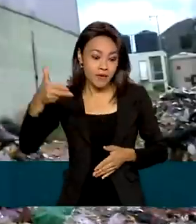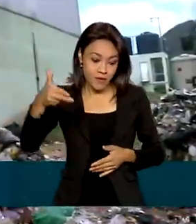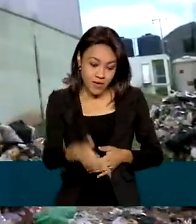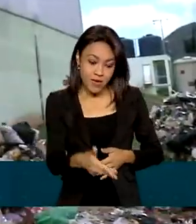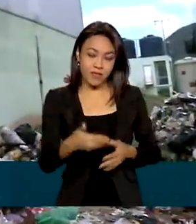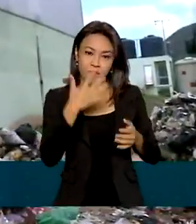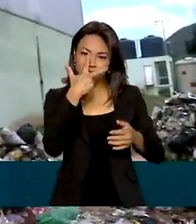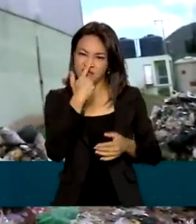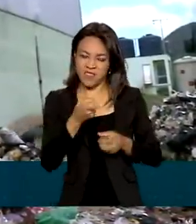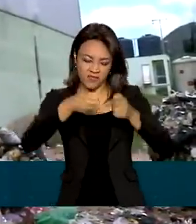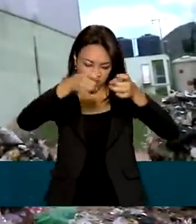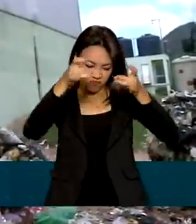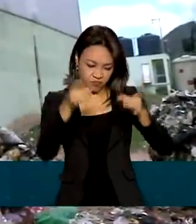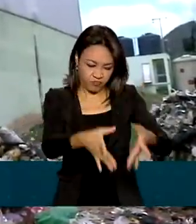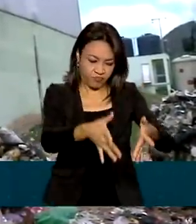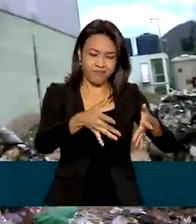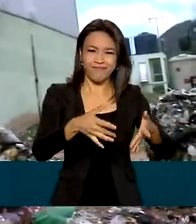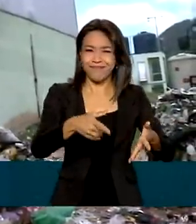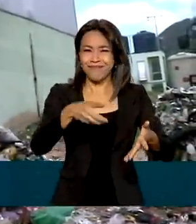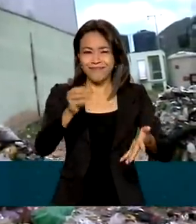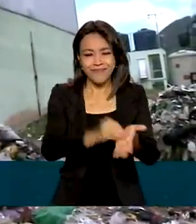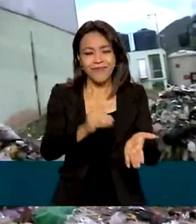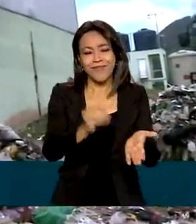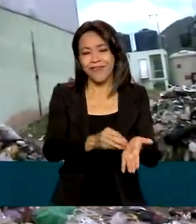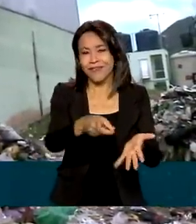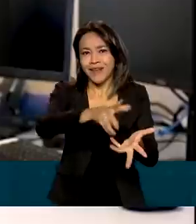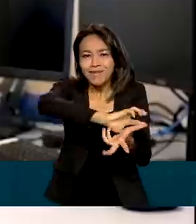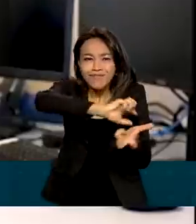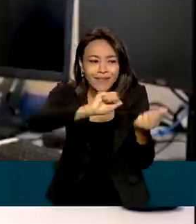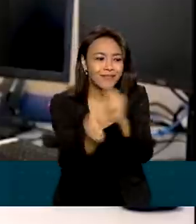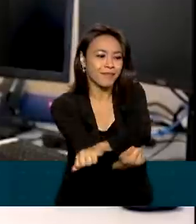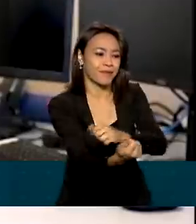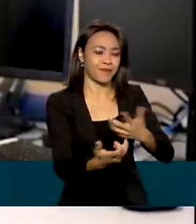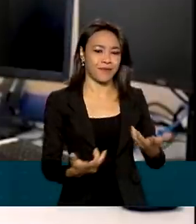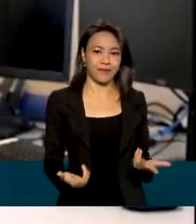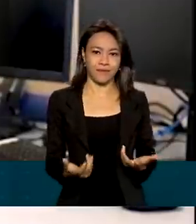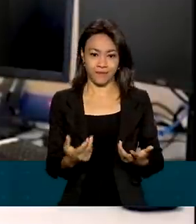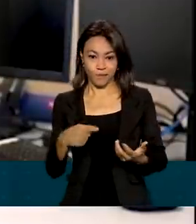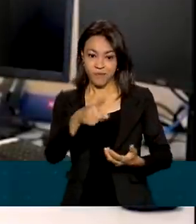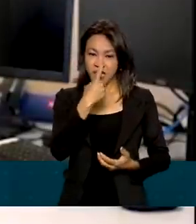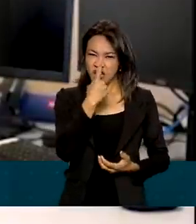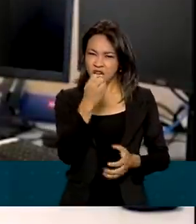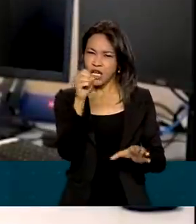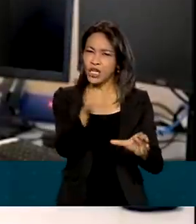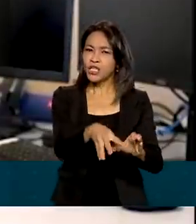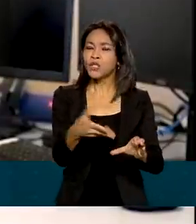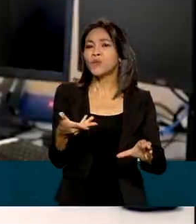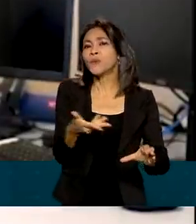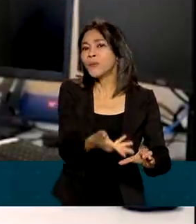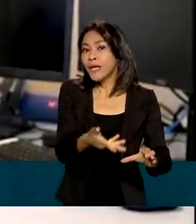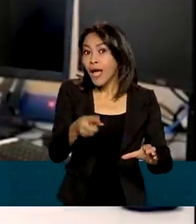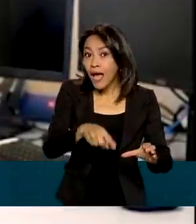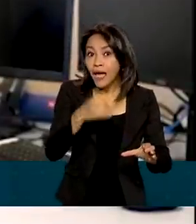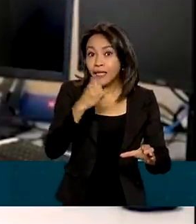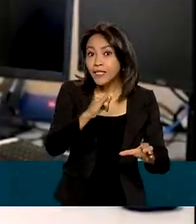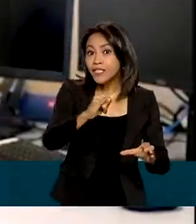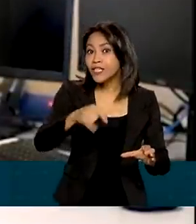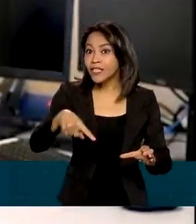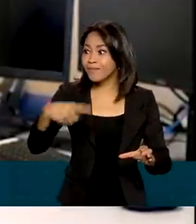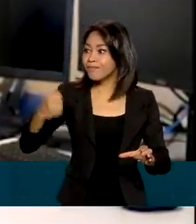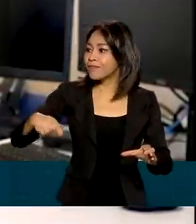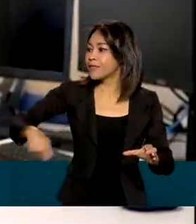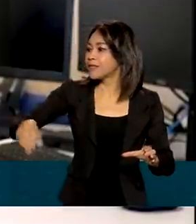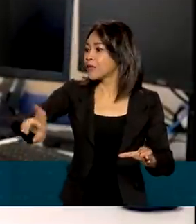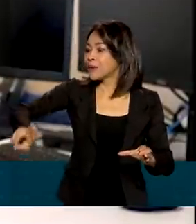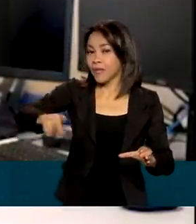descartados de forma inadequada no meio ambiente. O lixo nada mais é do que matéria-prima ou energia fora do lugar. Essa